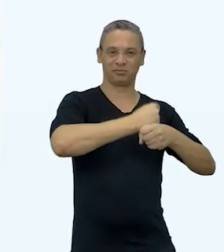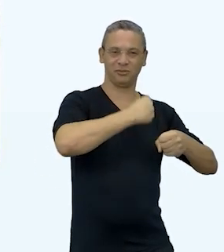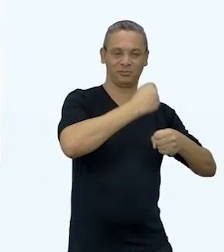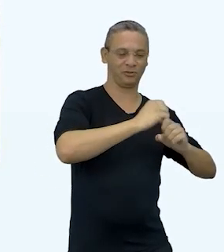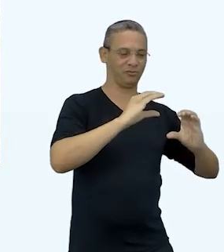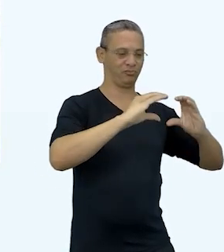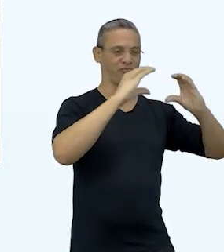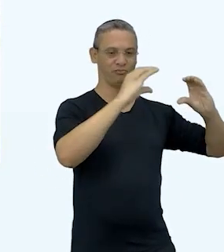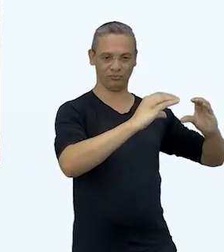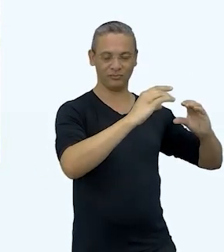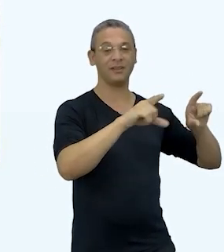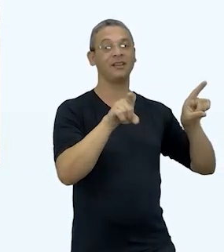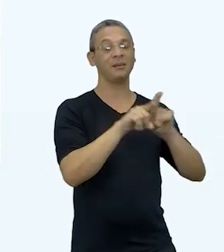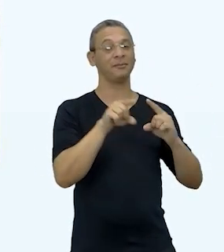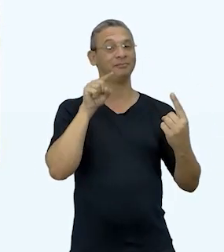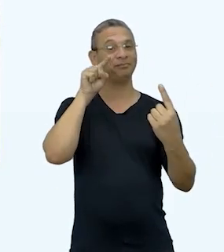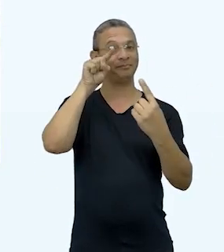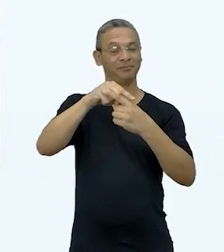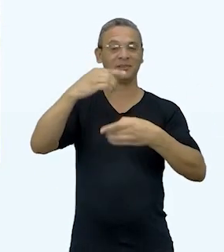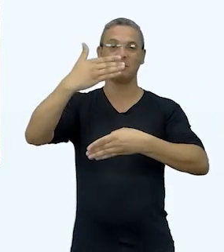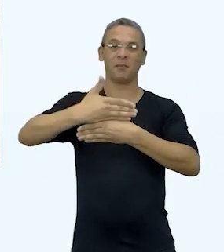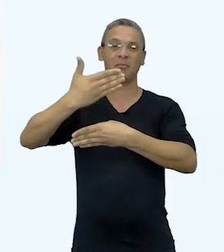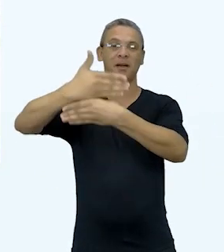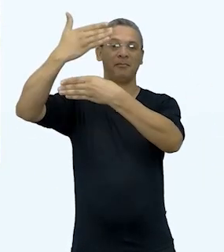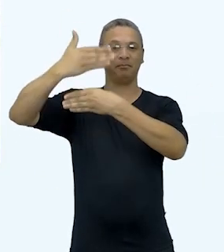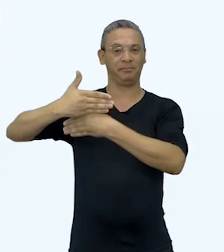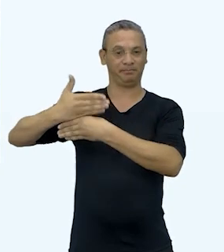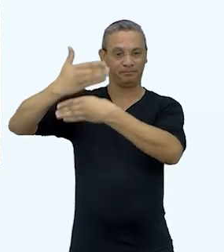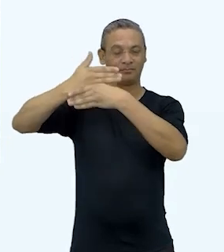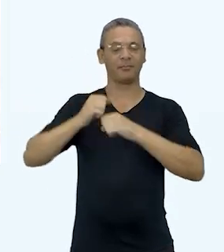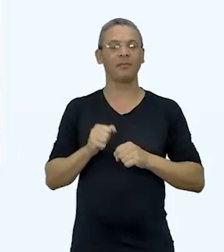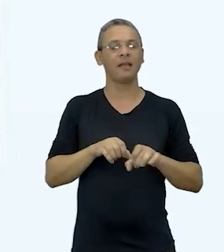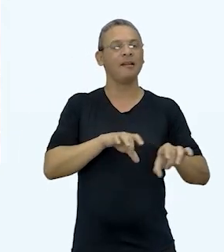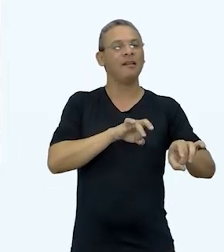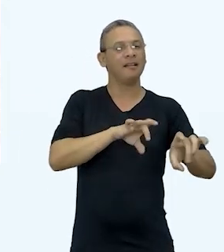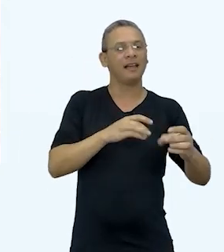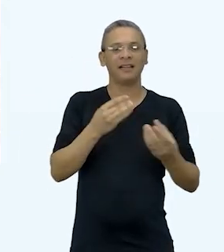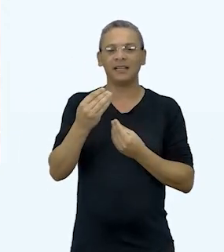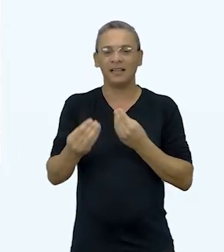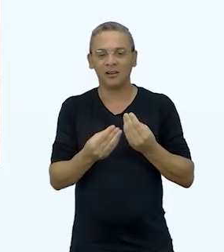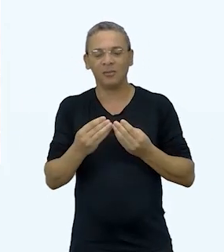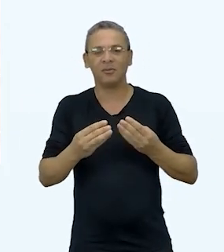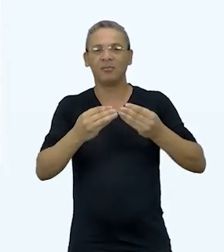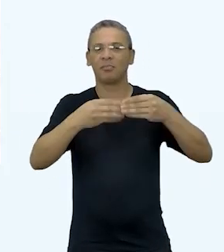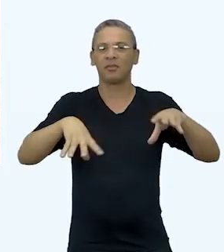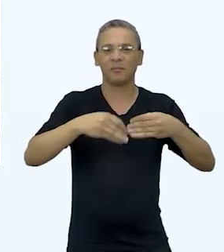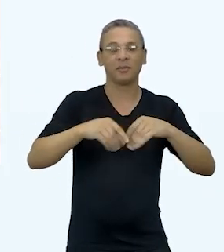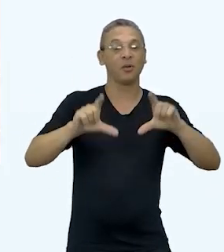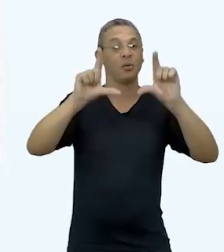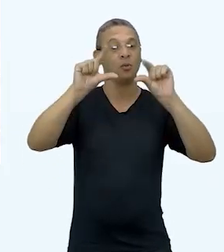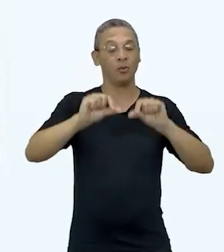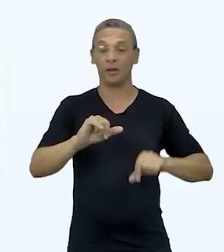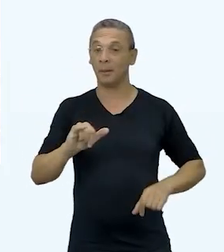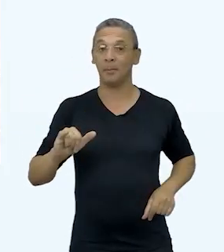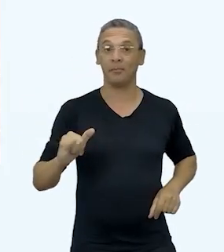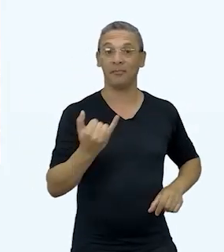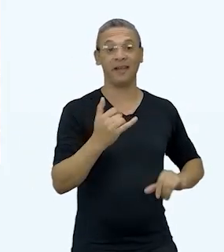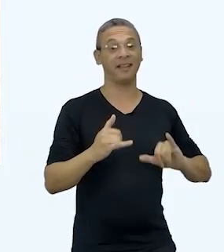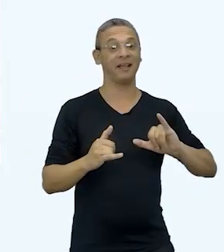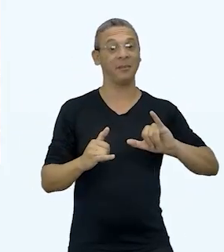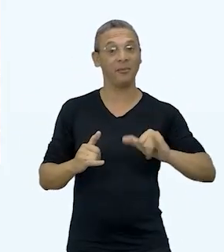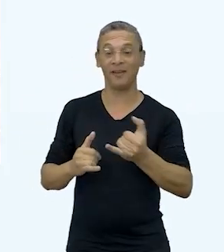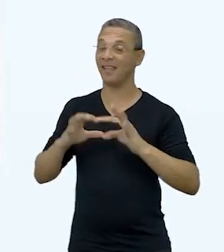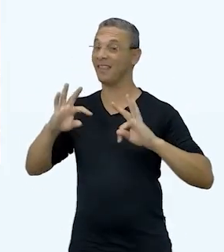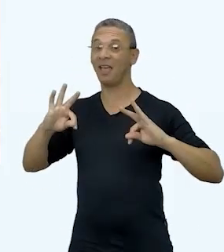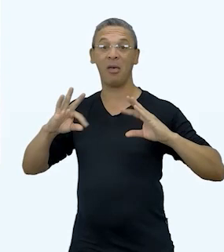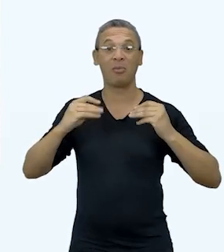até a aplicação na execução da obra. A técnica reduz o desperdício e permite o reaproveitamento de praticamente